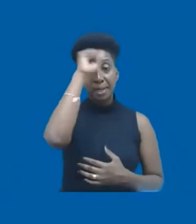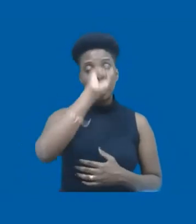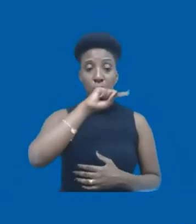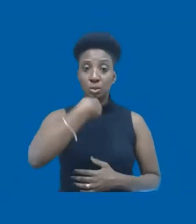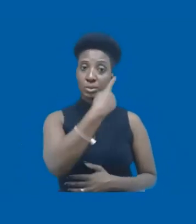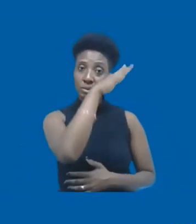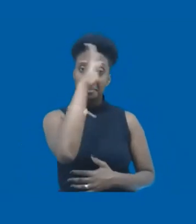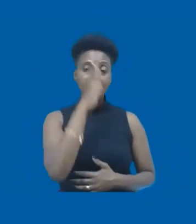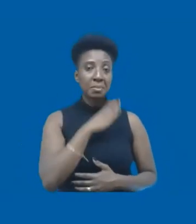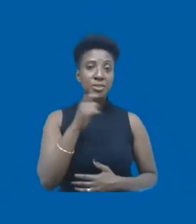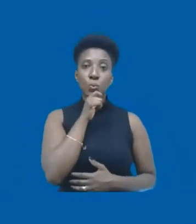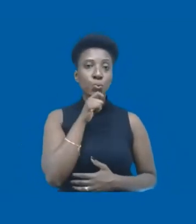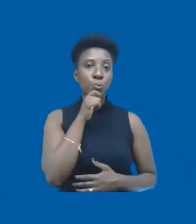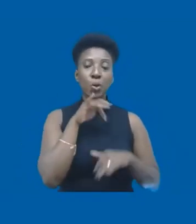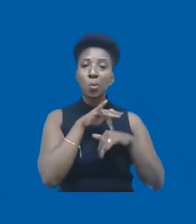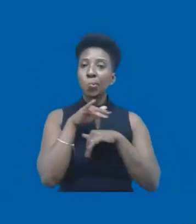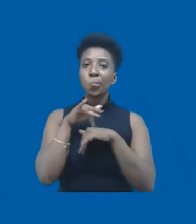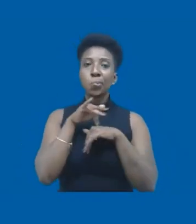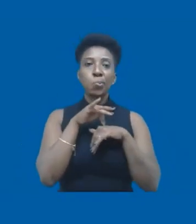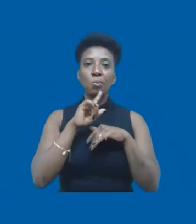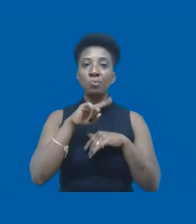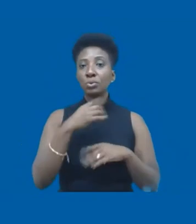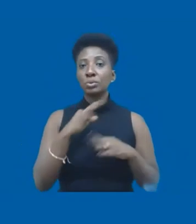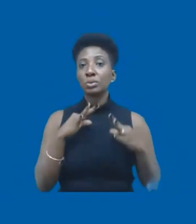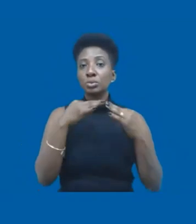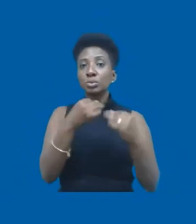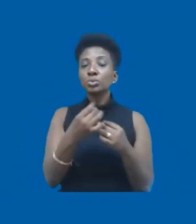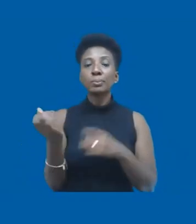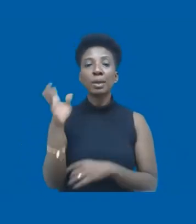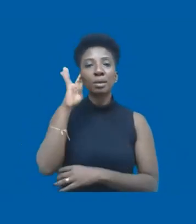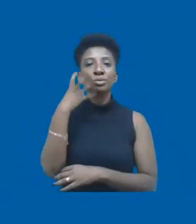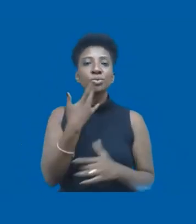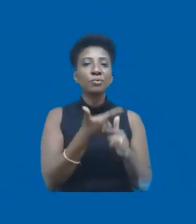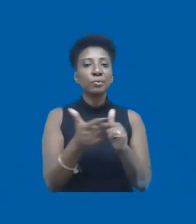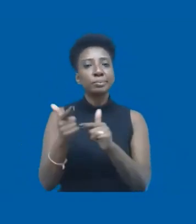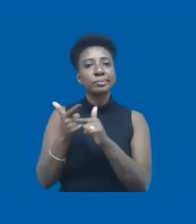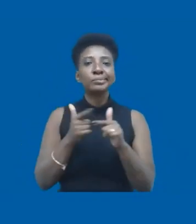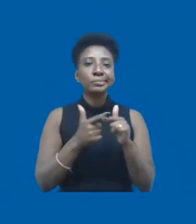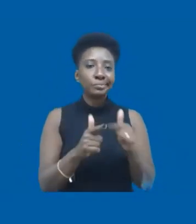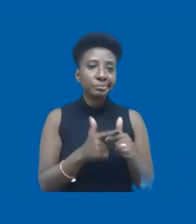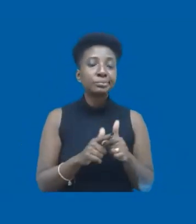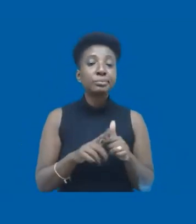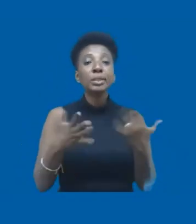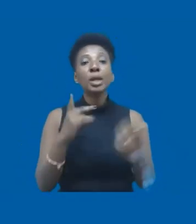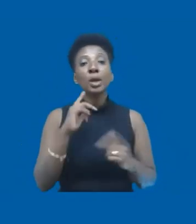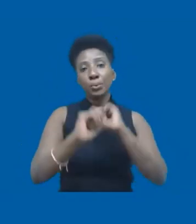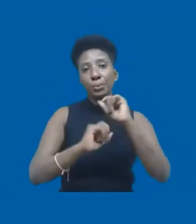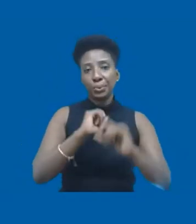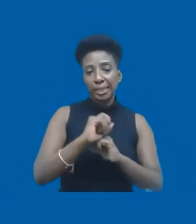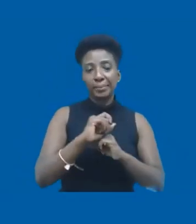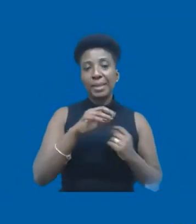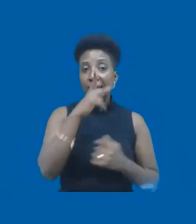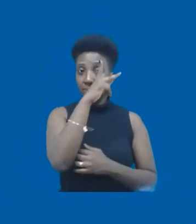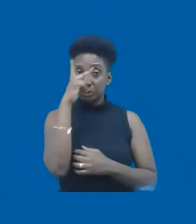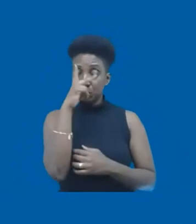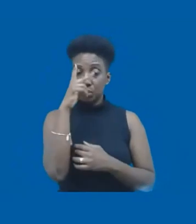temos todos os instrumentos nas nossas mãos para resolver esse problema. Então, as pessoas têm que entender que o mundo não